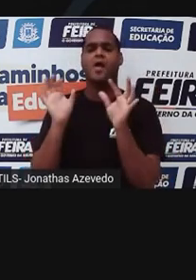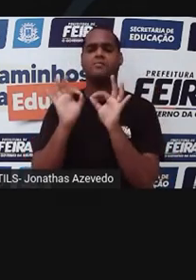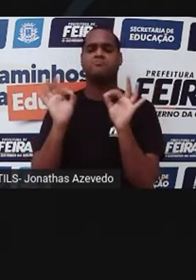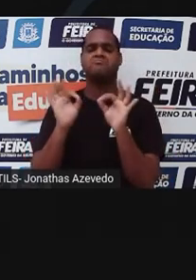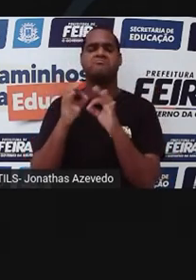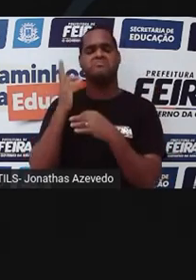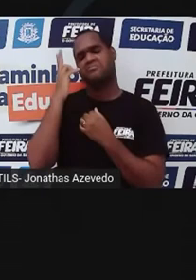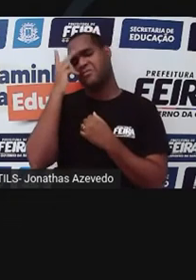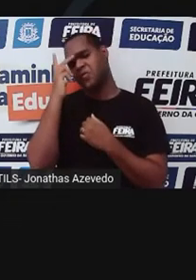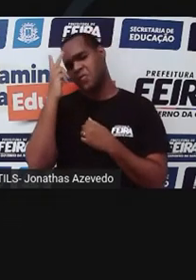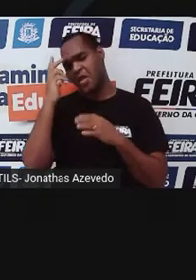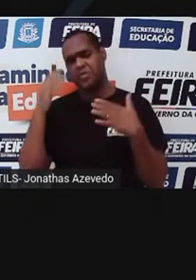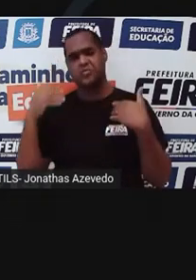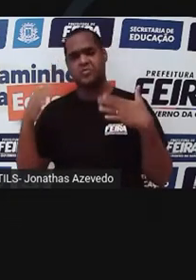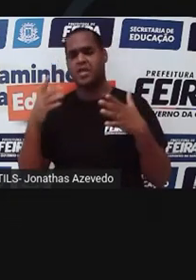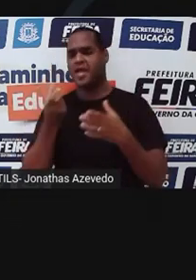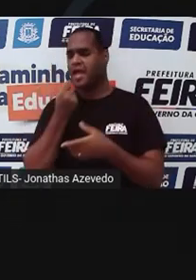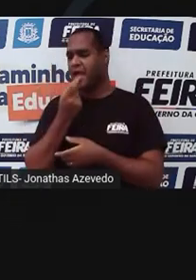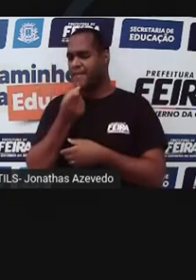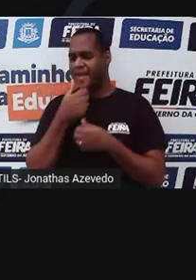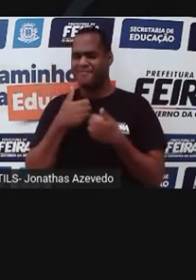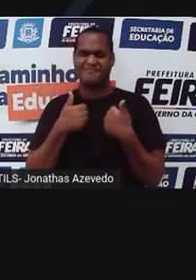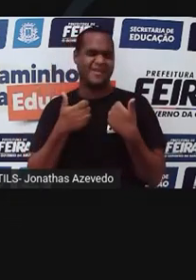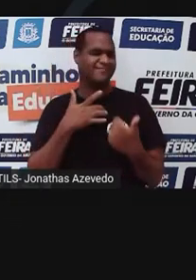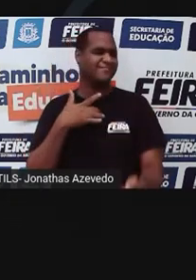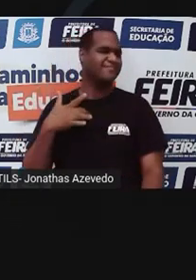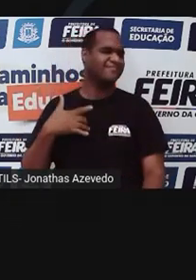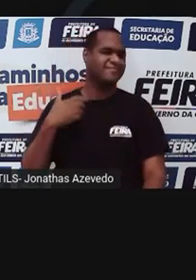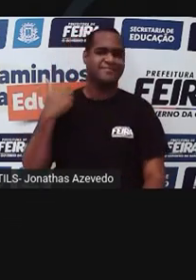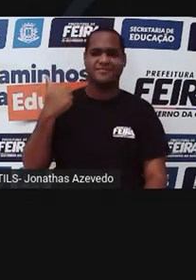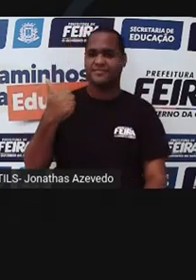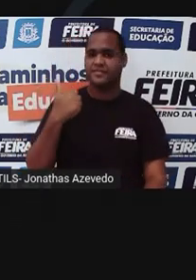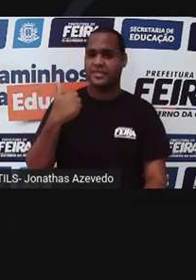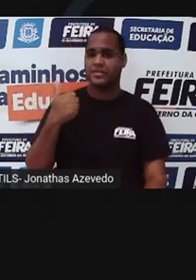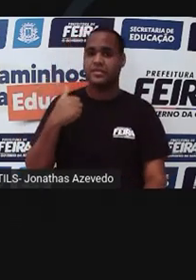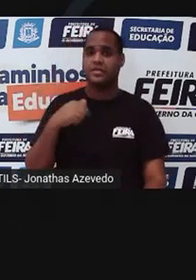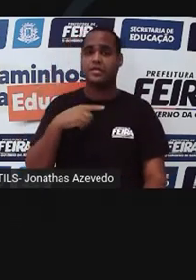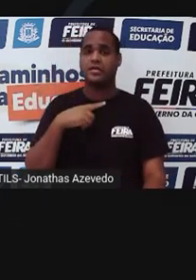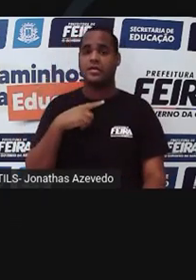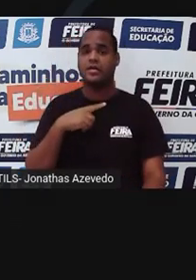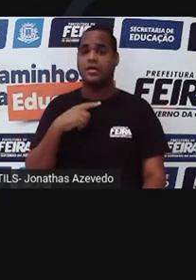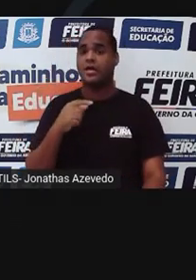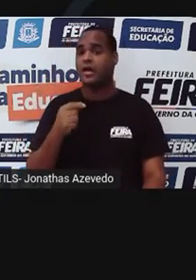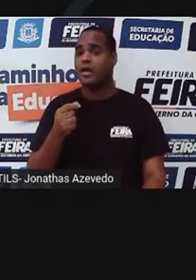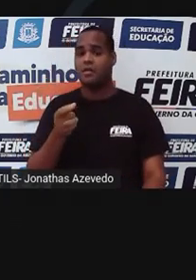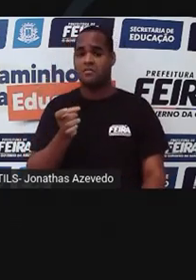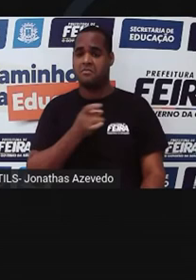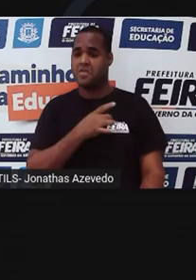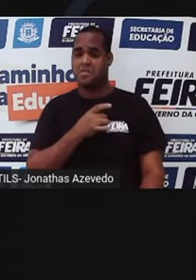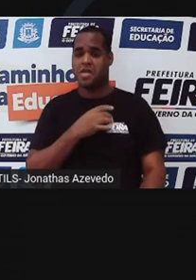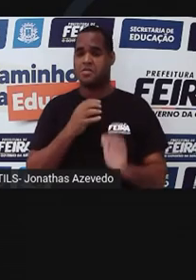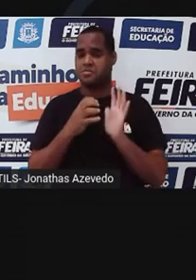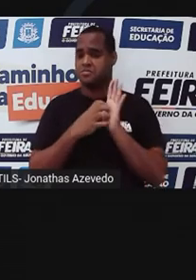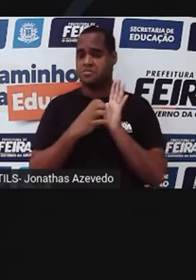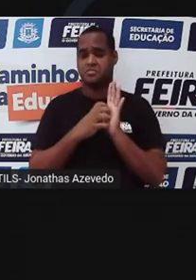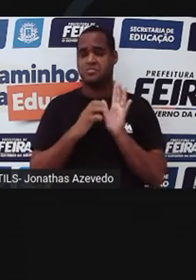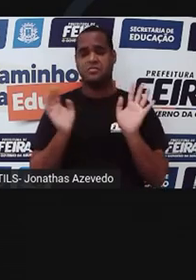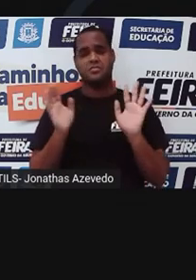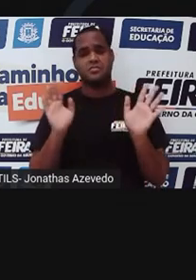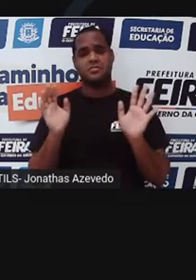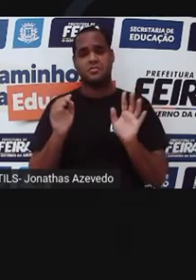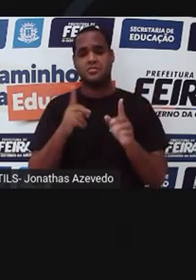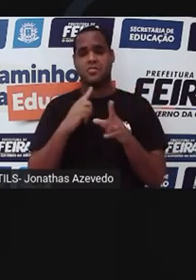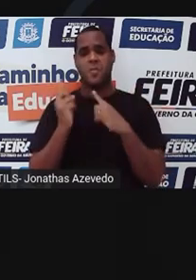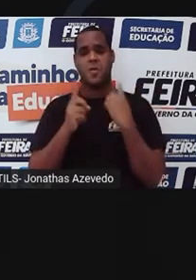todo mundo toma remédio e fica bem. E aí perderam o respeito e o medo da doença. Na verdade, muitos